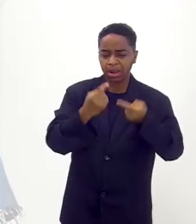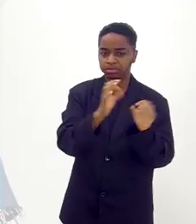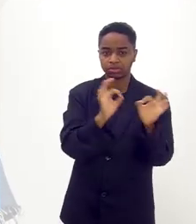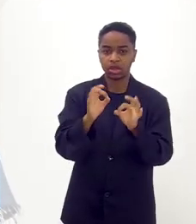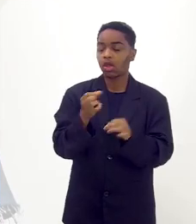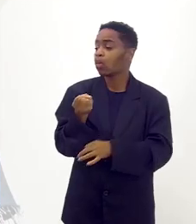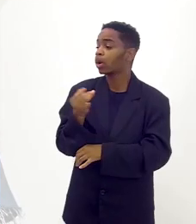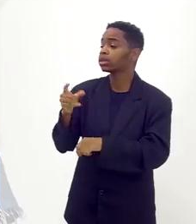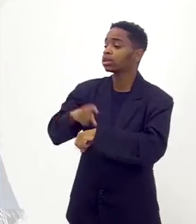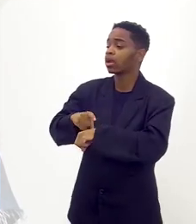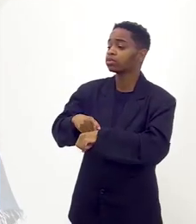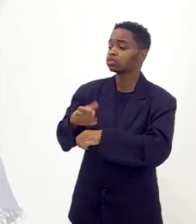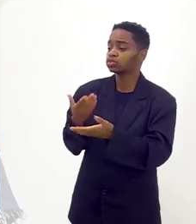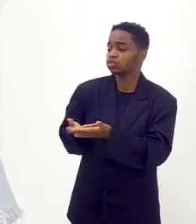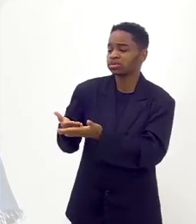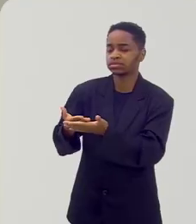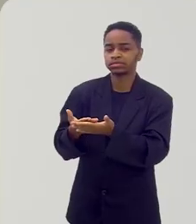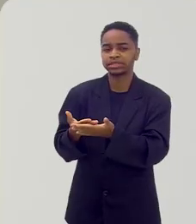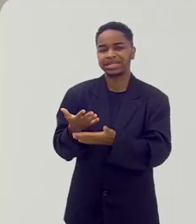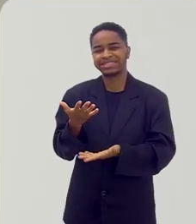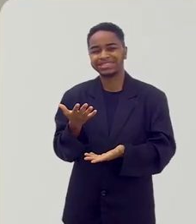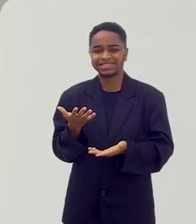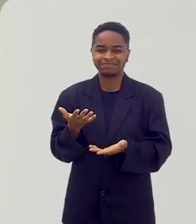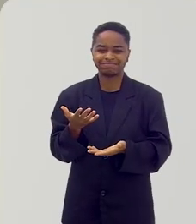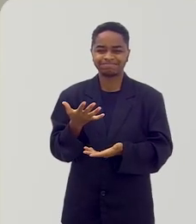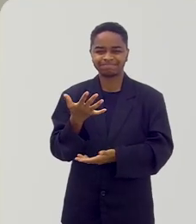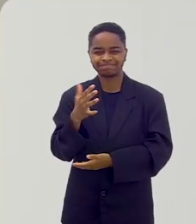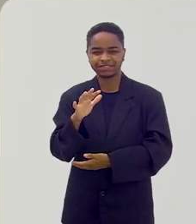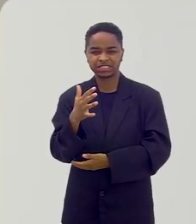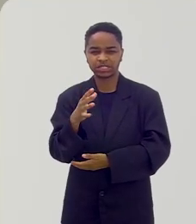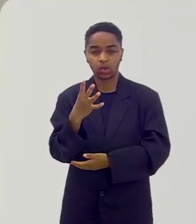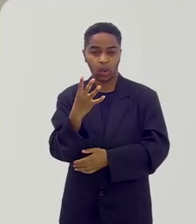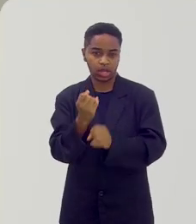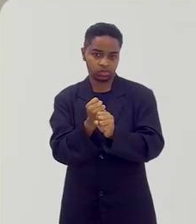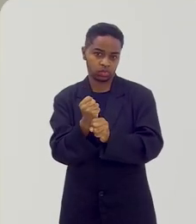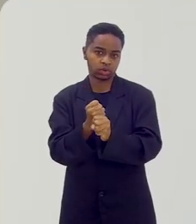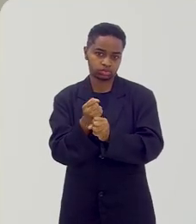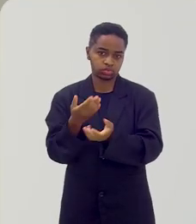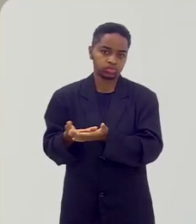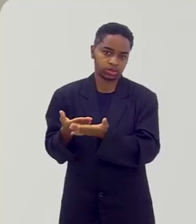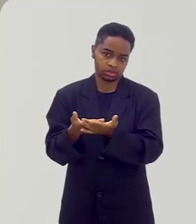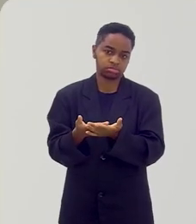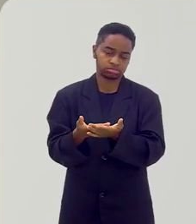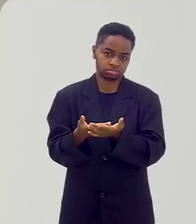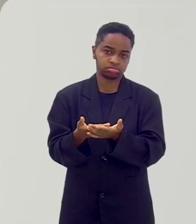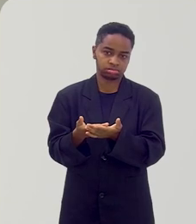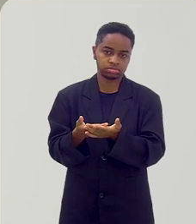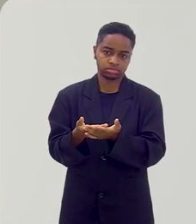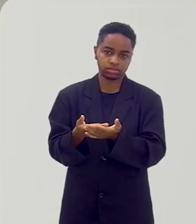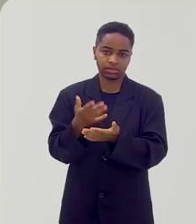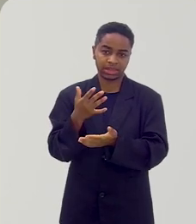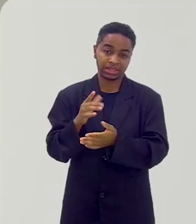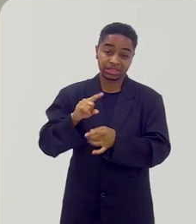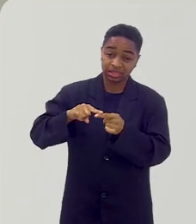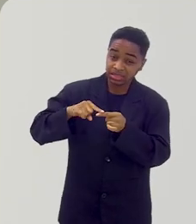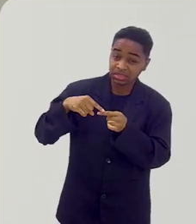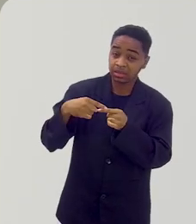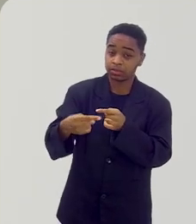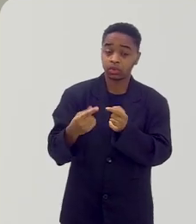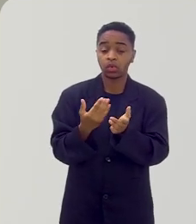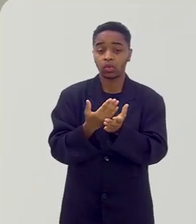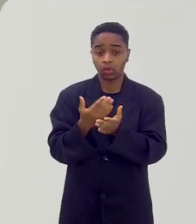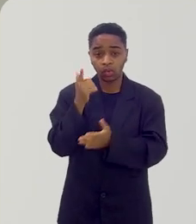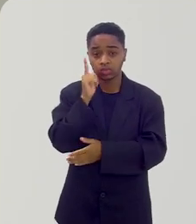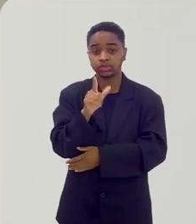tempo você levou estudando? Ali foi uns quatro anos, mais ou menos, estudando.